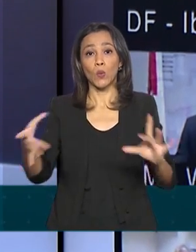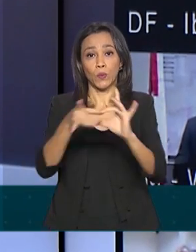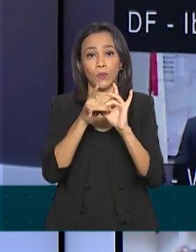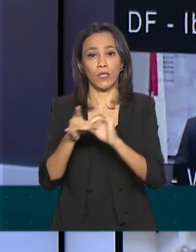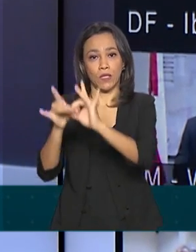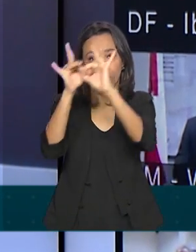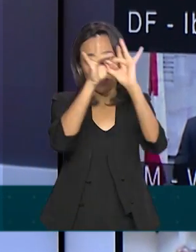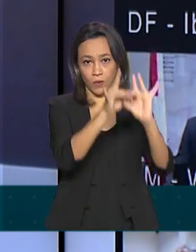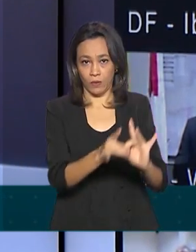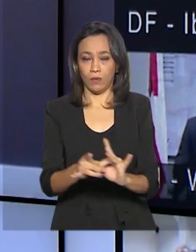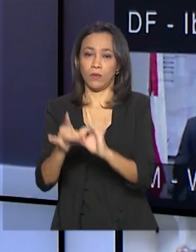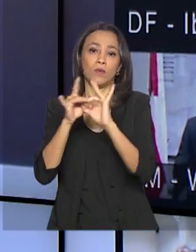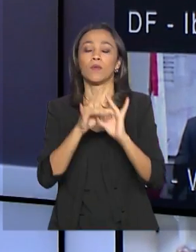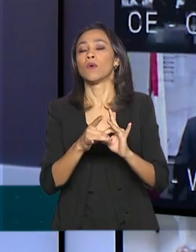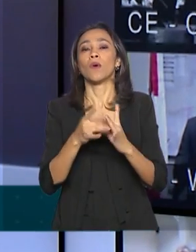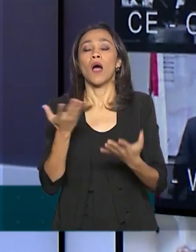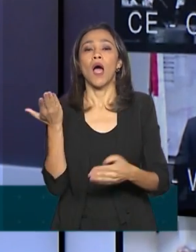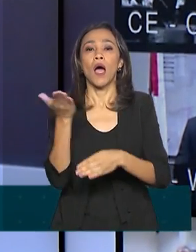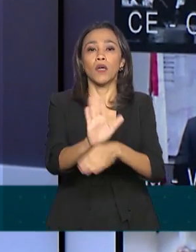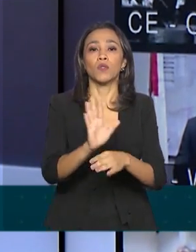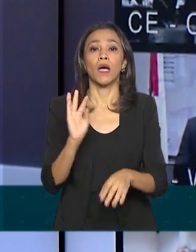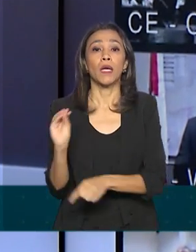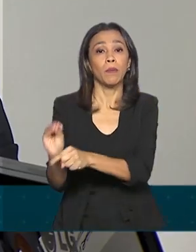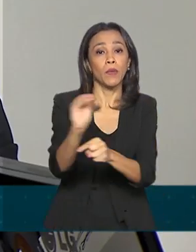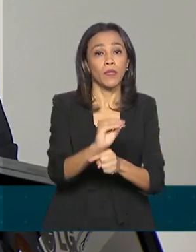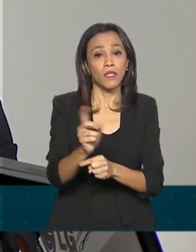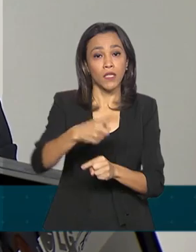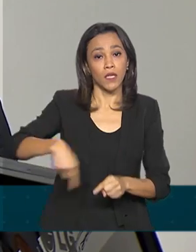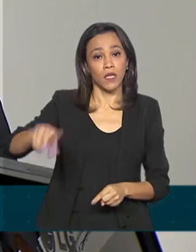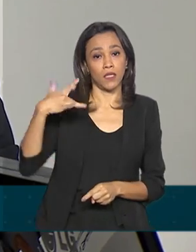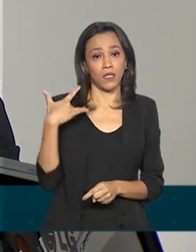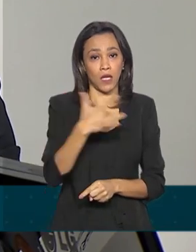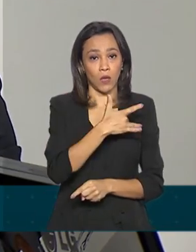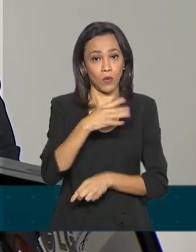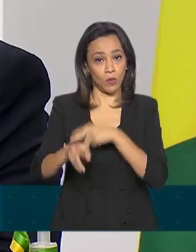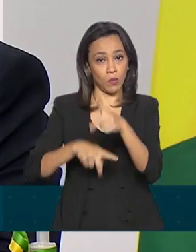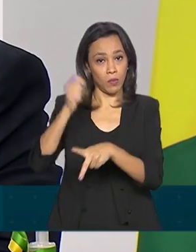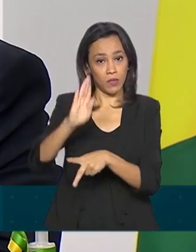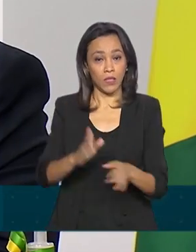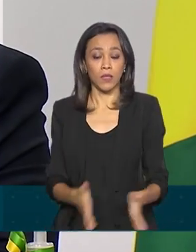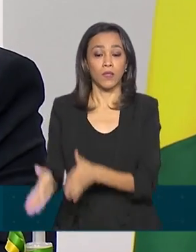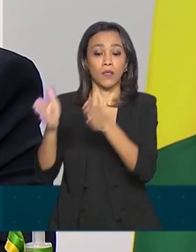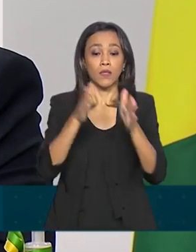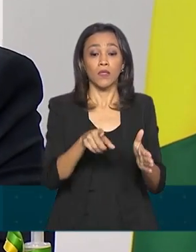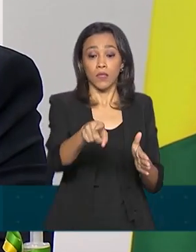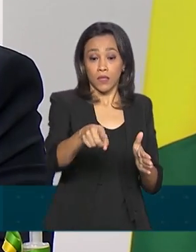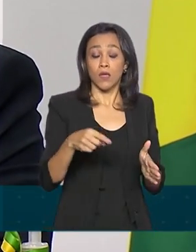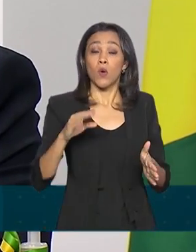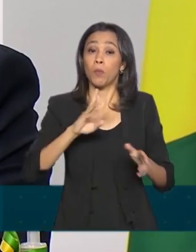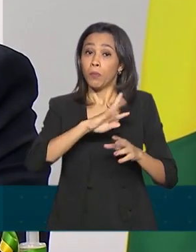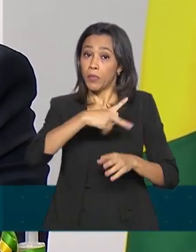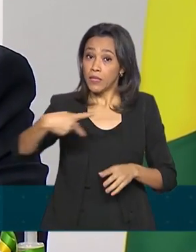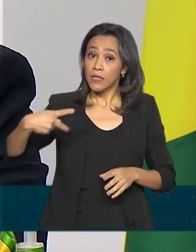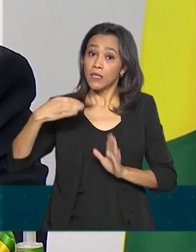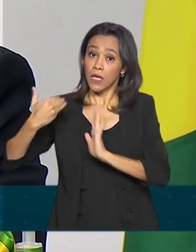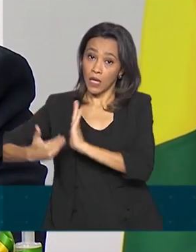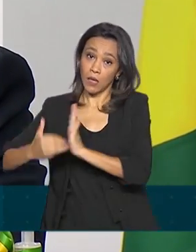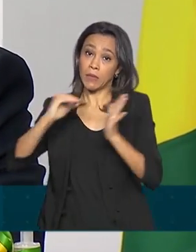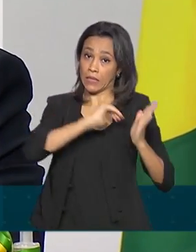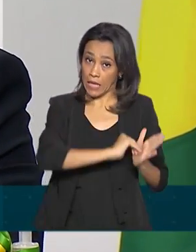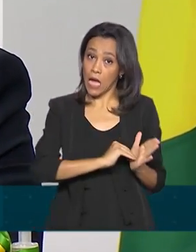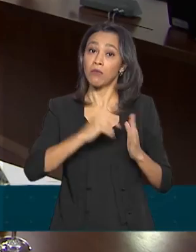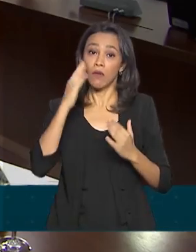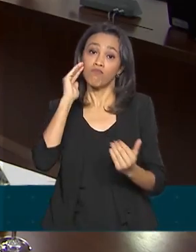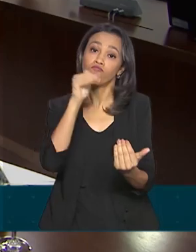ajudar e proteger a saúde dos brasileiros. Os presidentes da Câmara e do Senado defenderam o projeto aprovado pelos